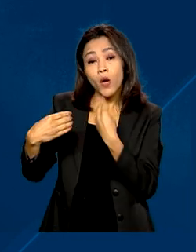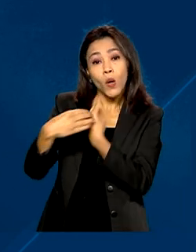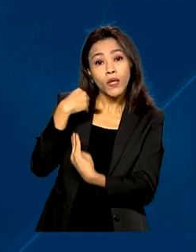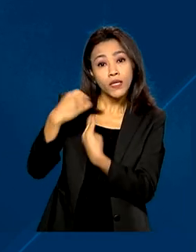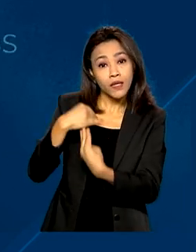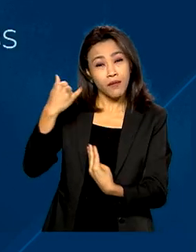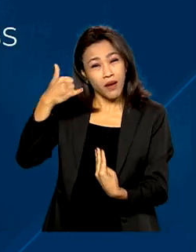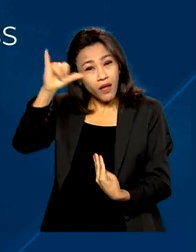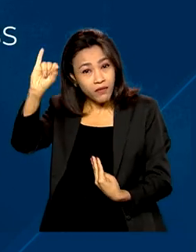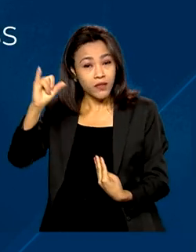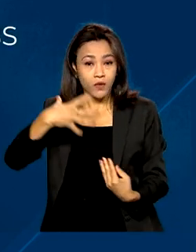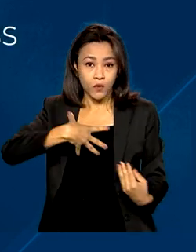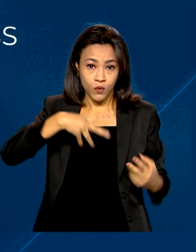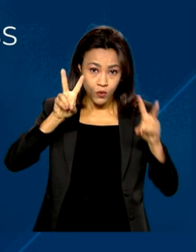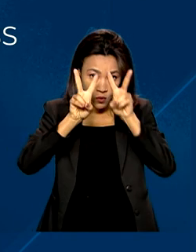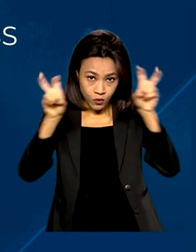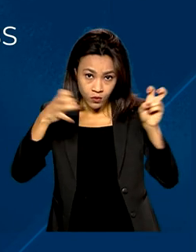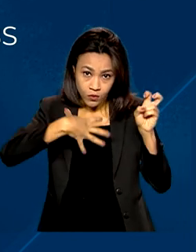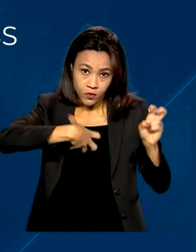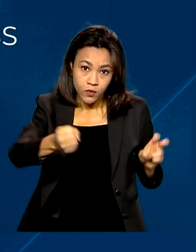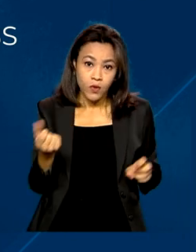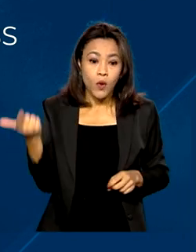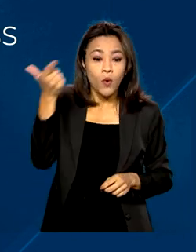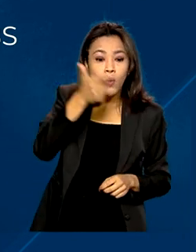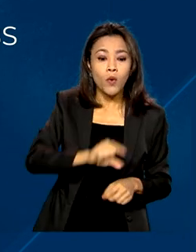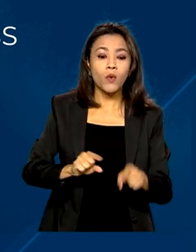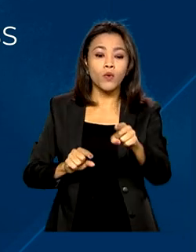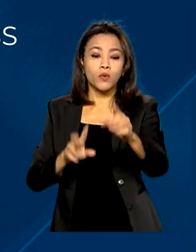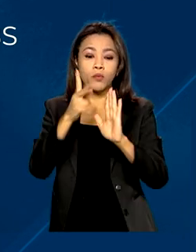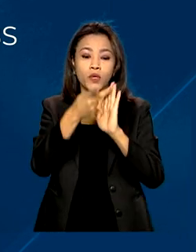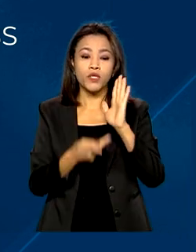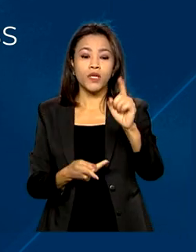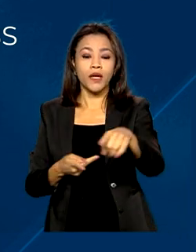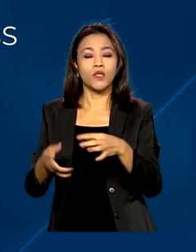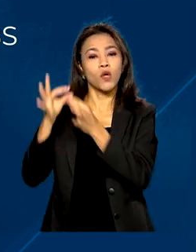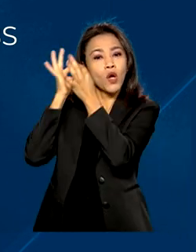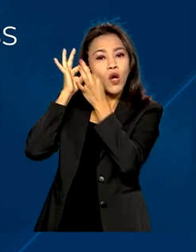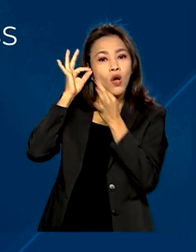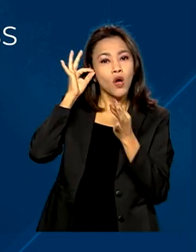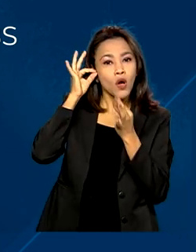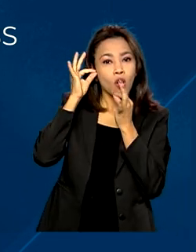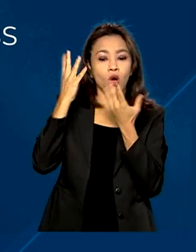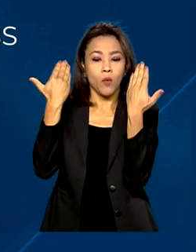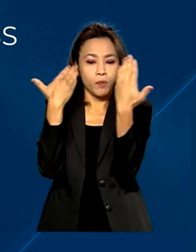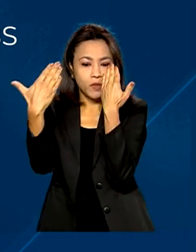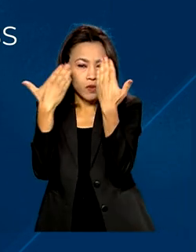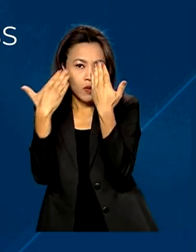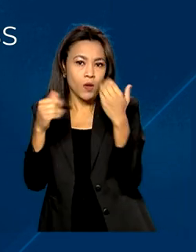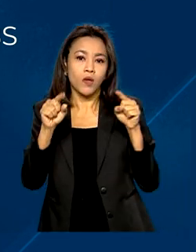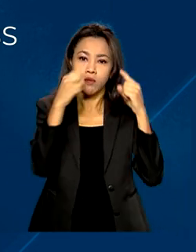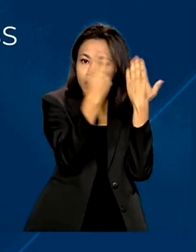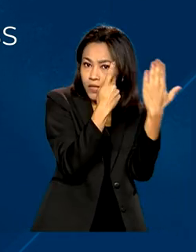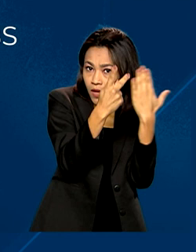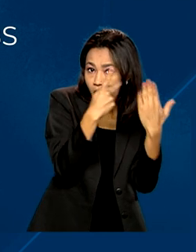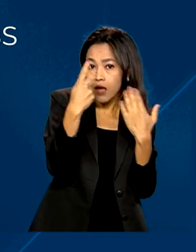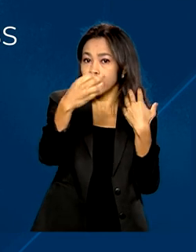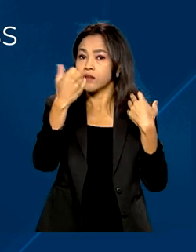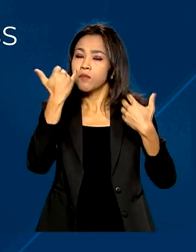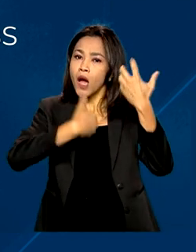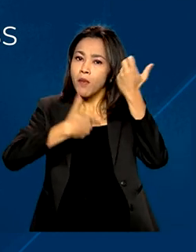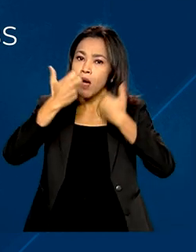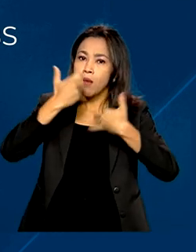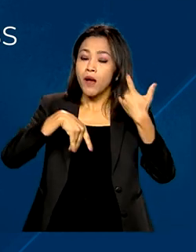suicídio. Outra ação é o projeto Teleconsulta com psicólogos e psiquiatras. Os serviços serão